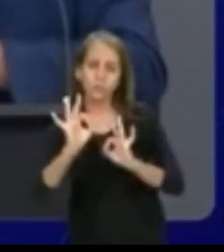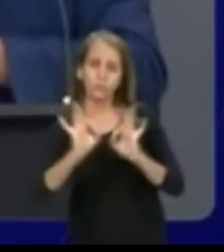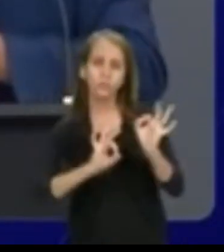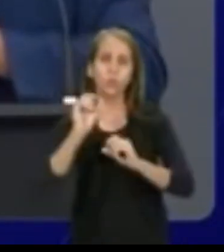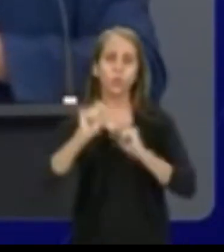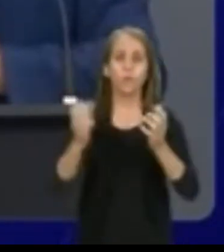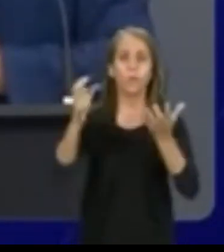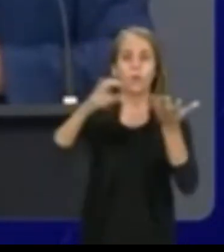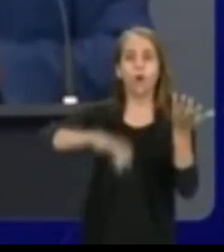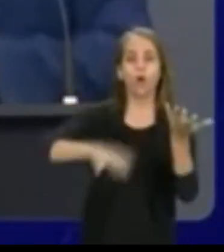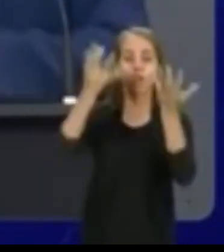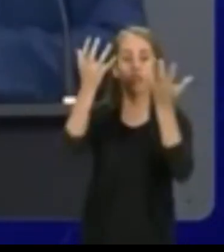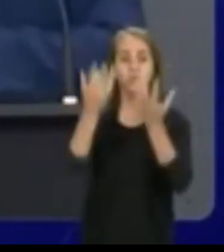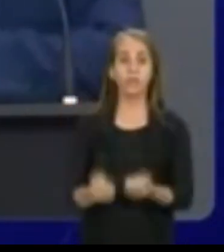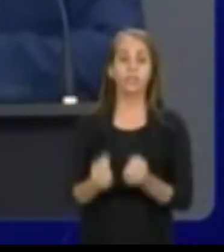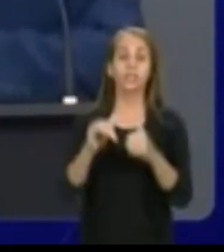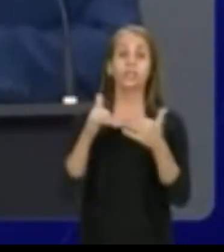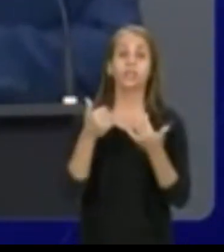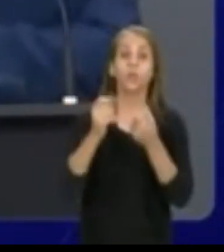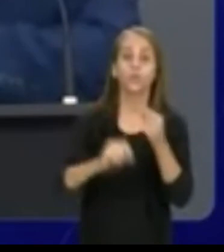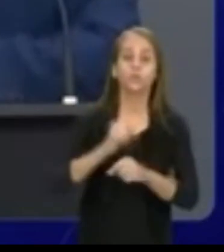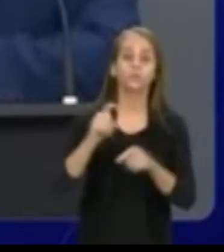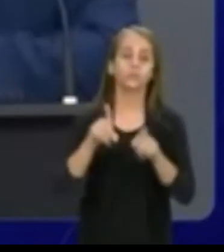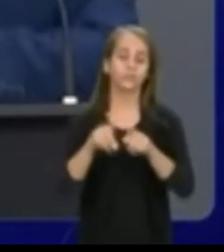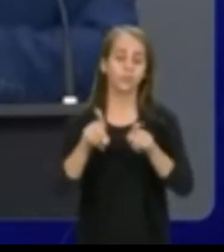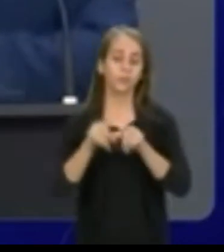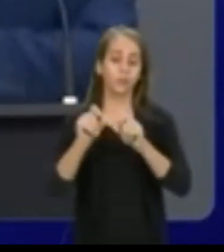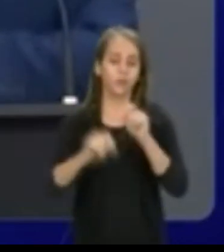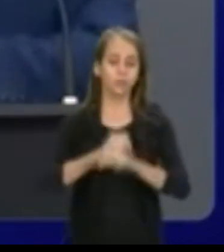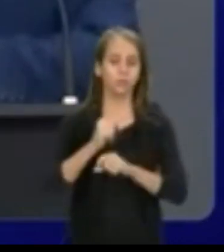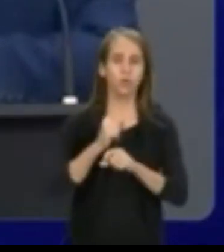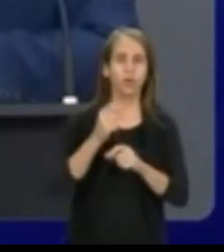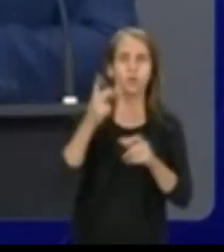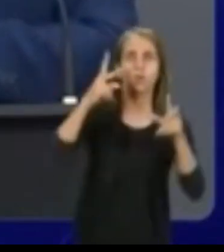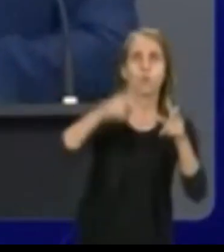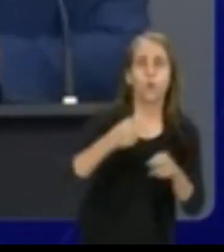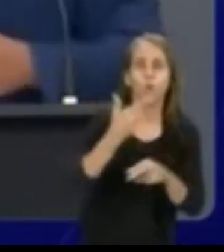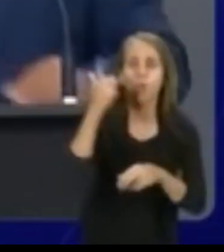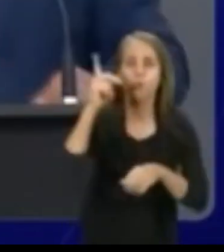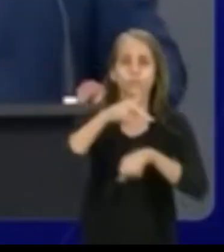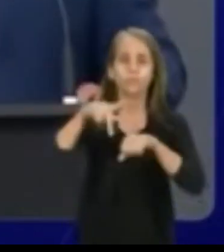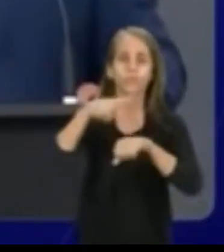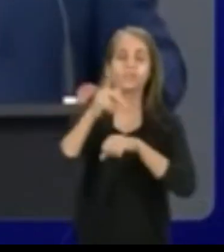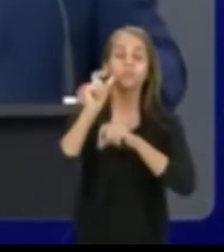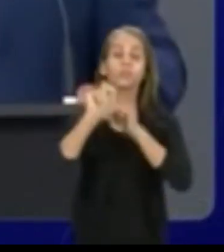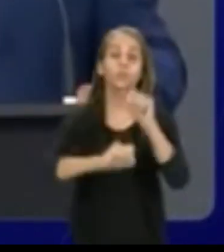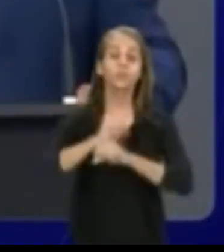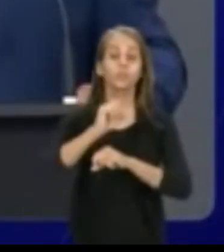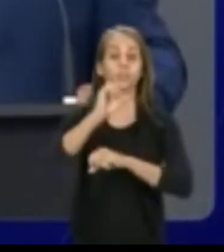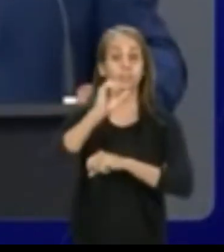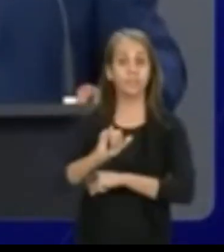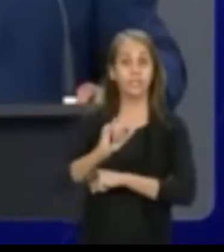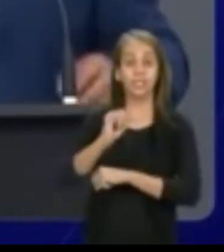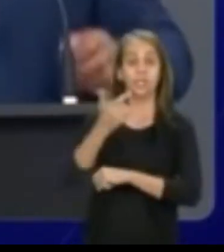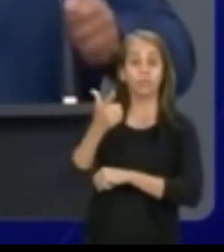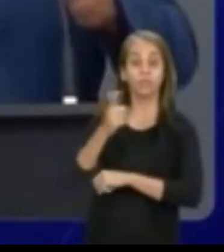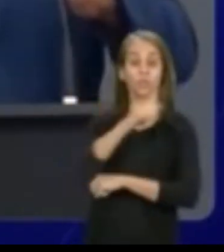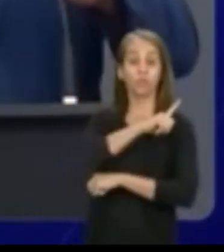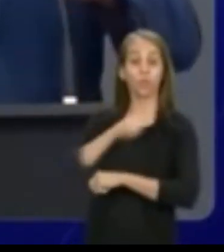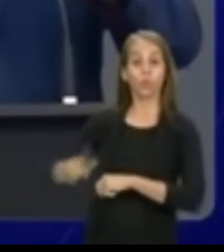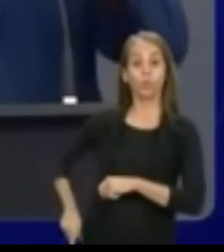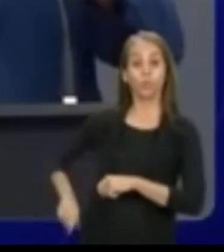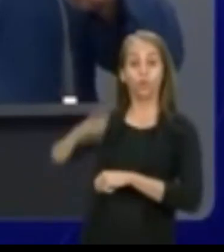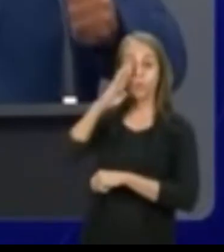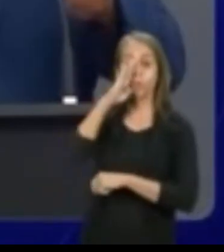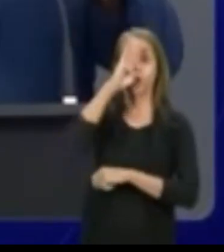fatos não argumentos, a situação seria igual a de outros países, se não fosse o governo Bolsonaro, que foi